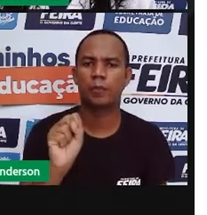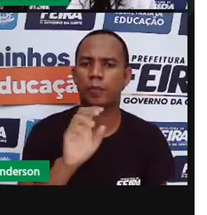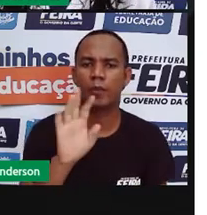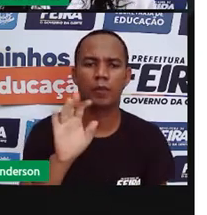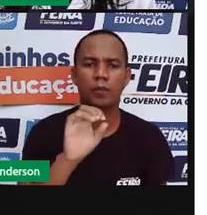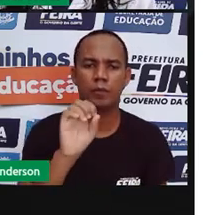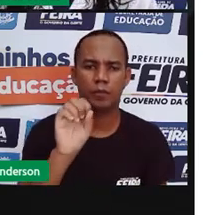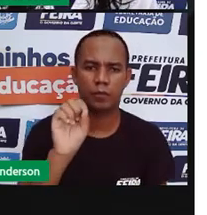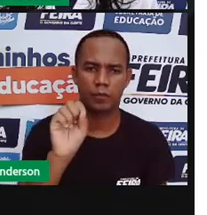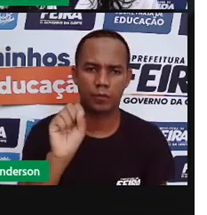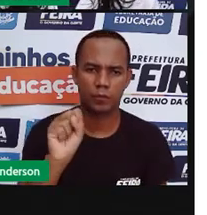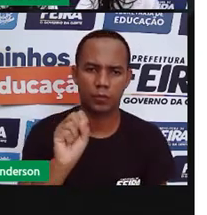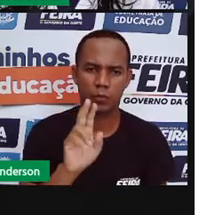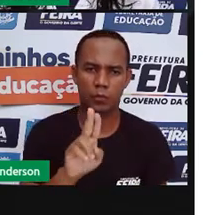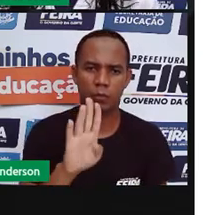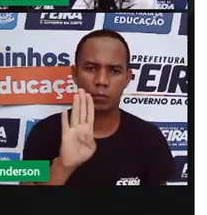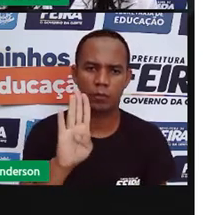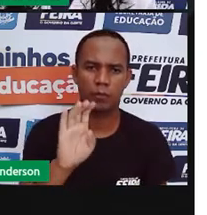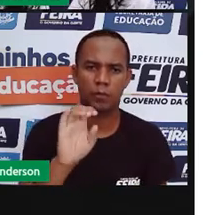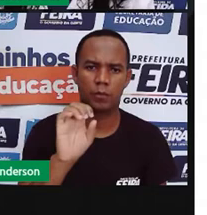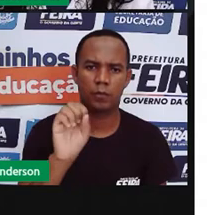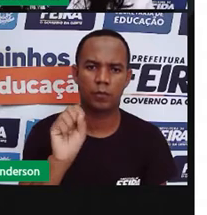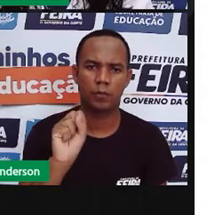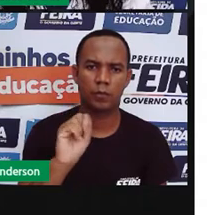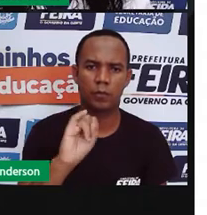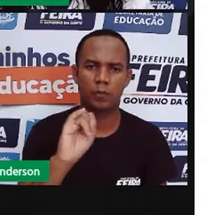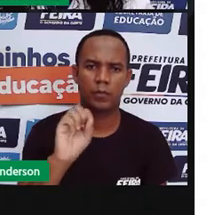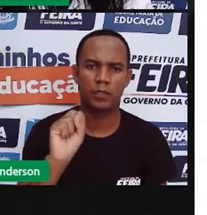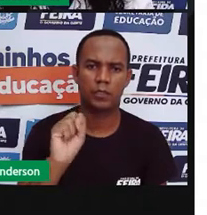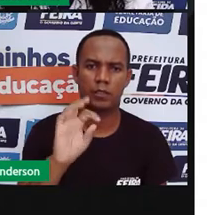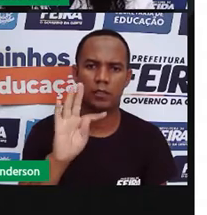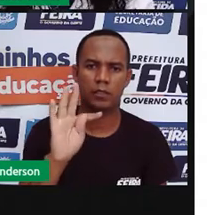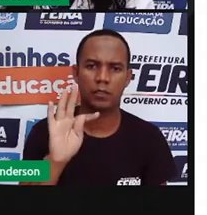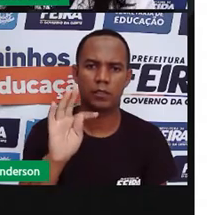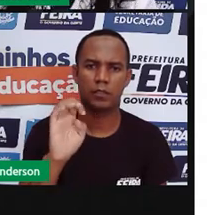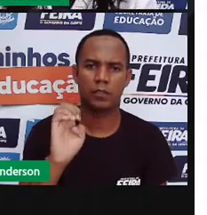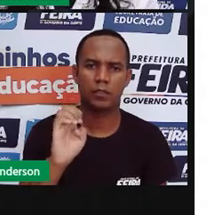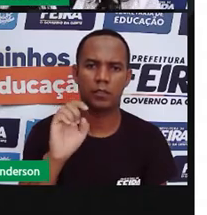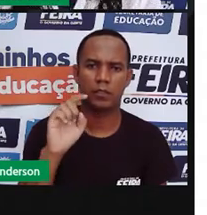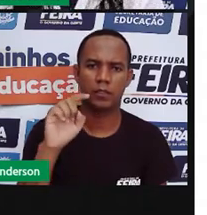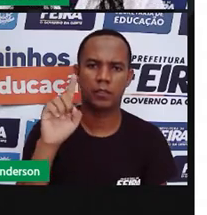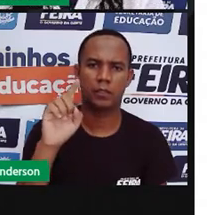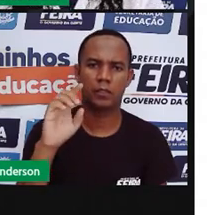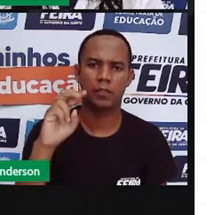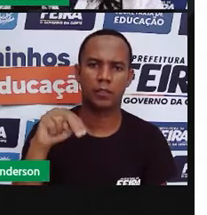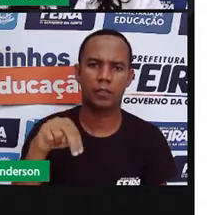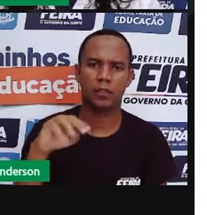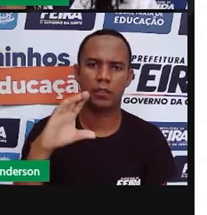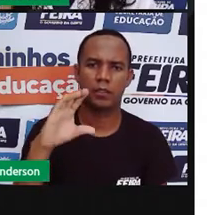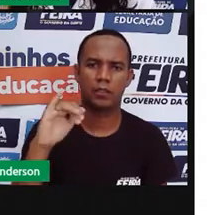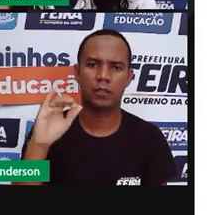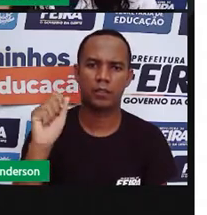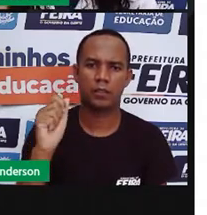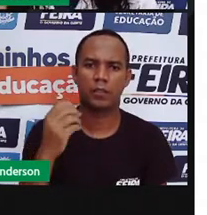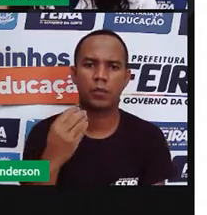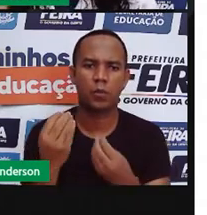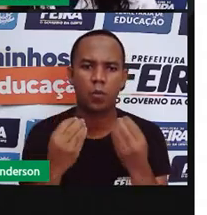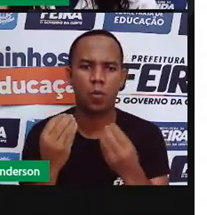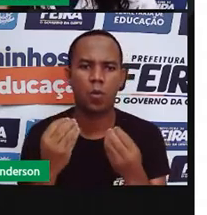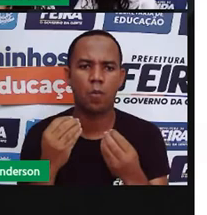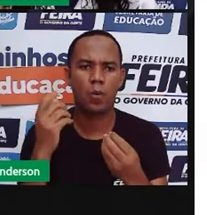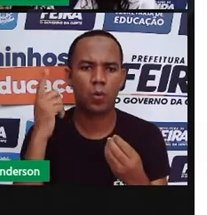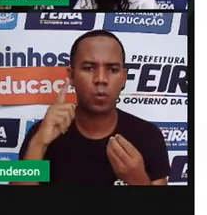de alimentos para garantir a sobrevivência do agricultor, da sua família e da